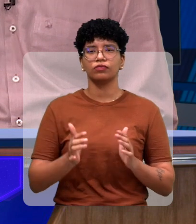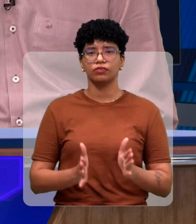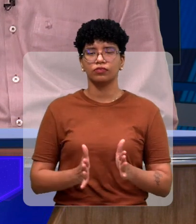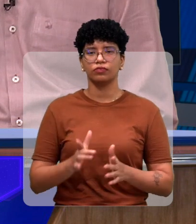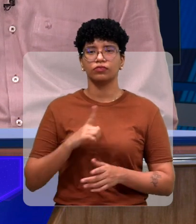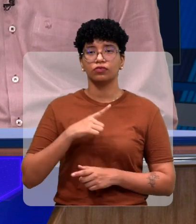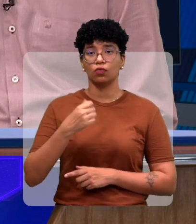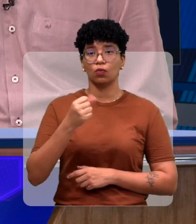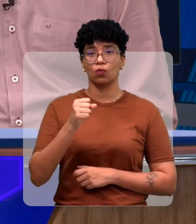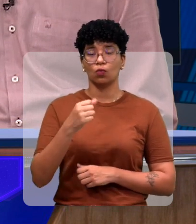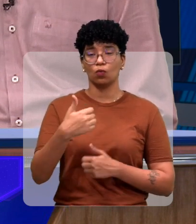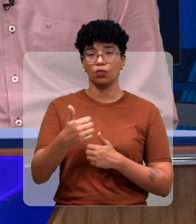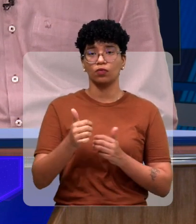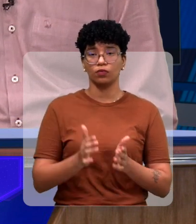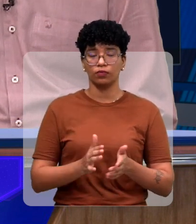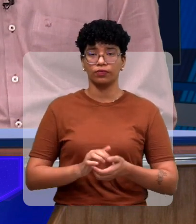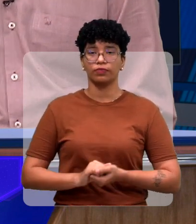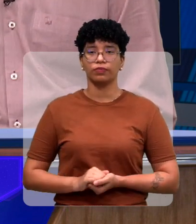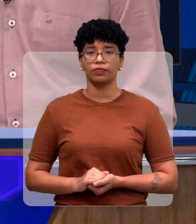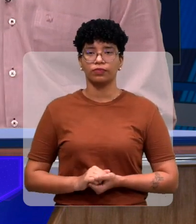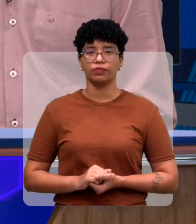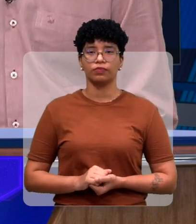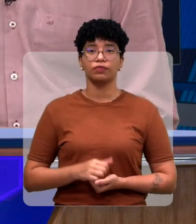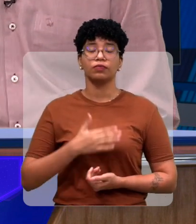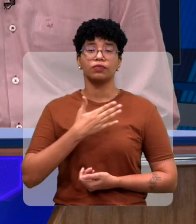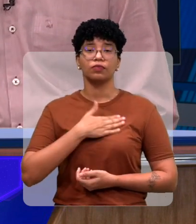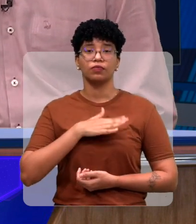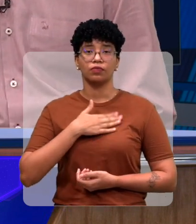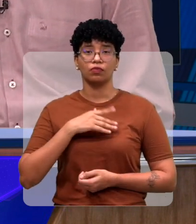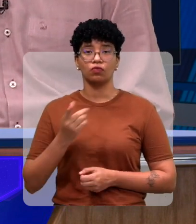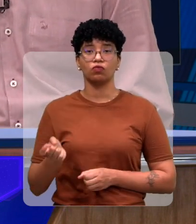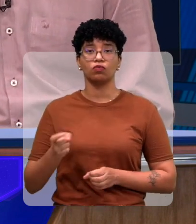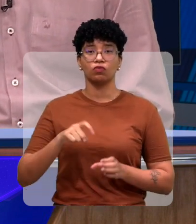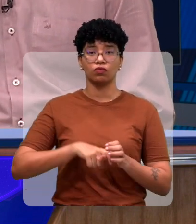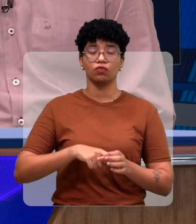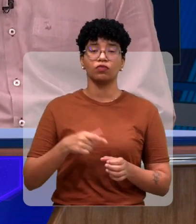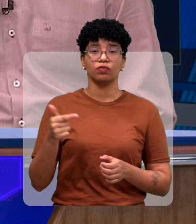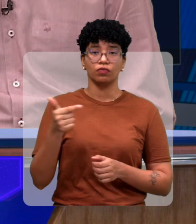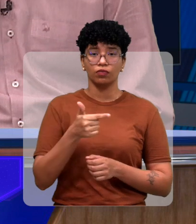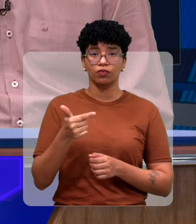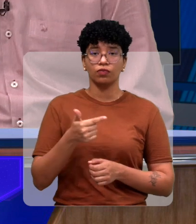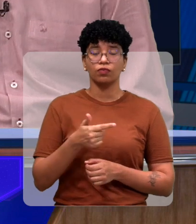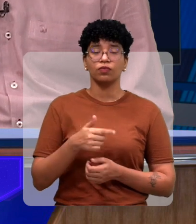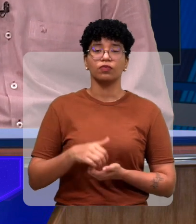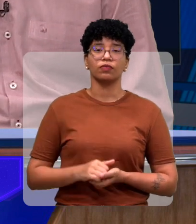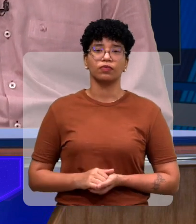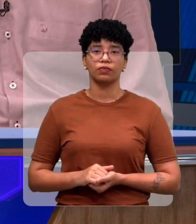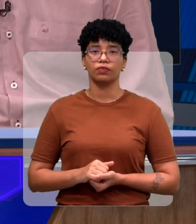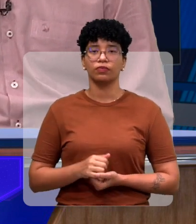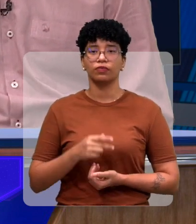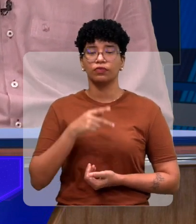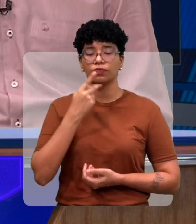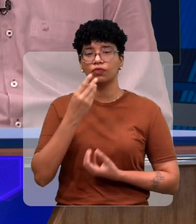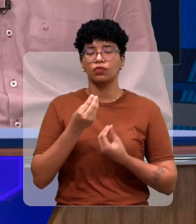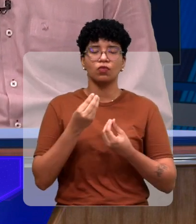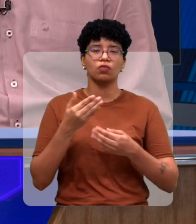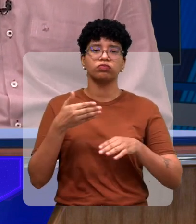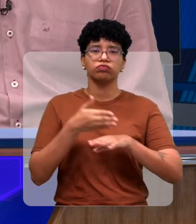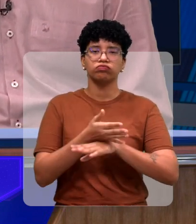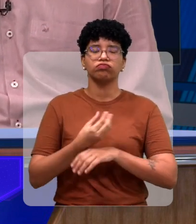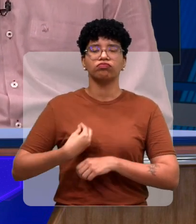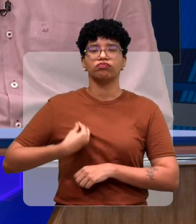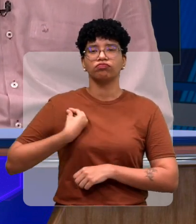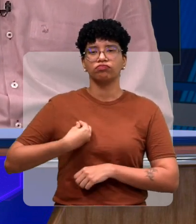quantas salas? Temos oito salas. Oito salas. Vamos fazer o seguinte, Jouto Ancala, daqui a pouquinho nós estamos de volta no segundo bloco, falando